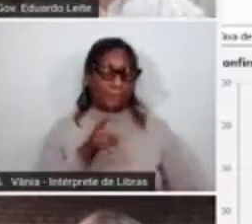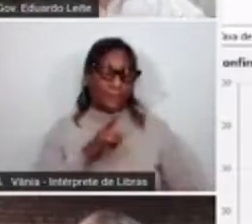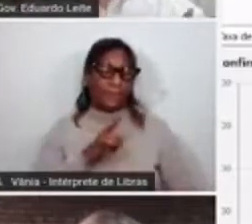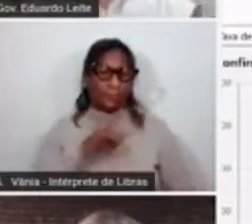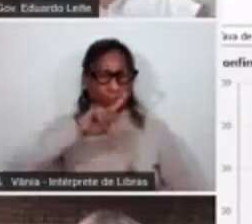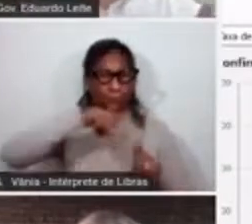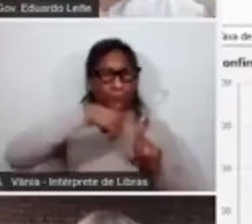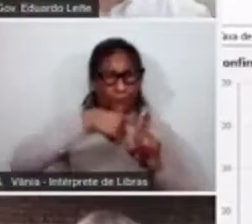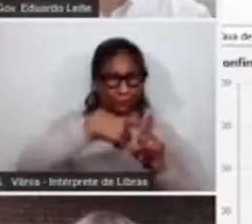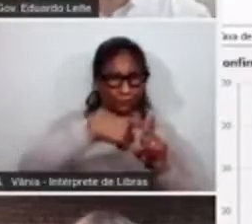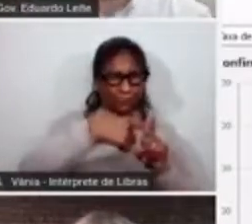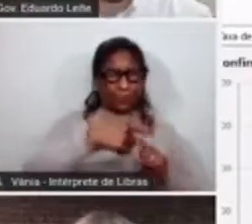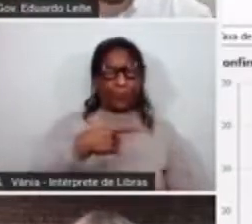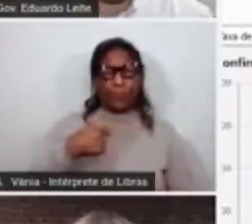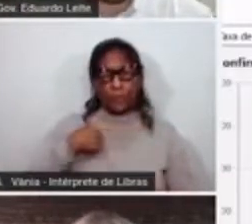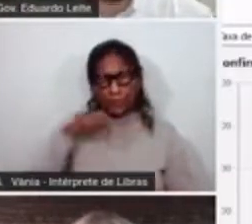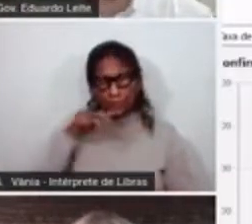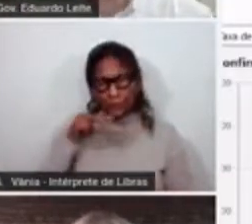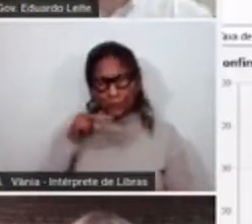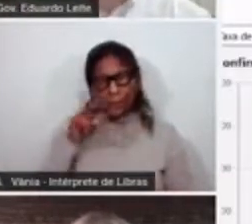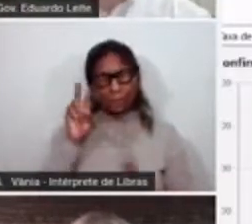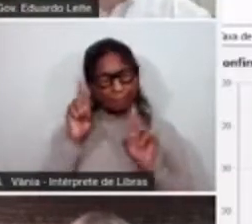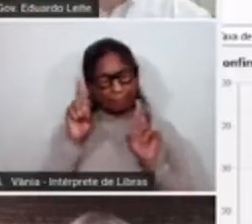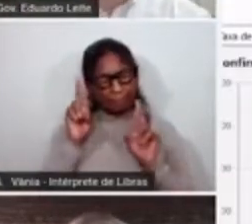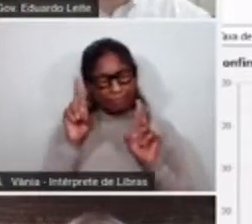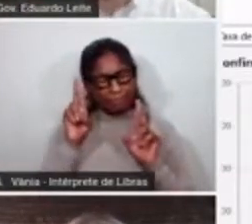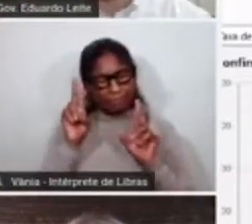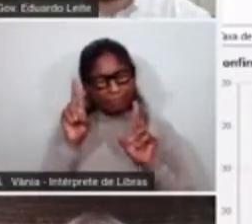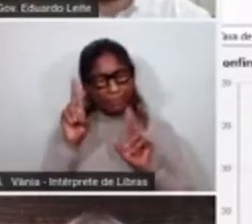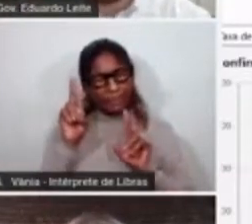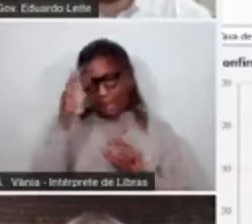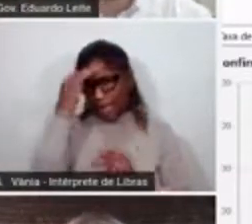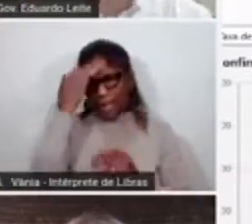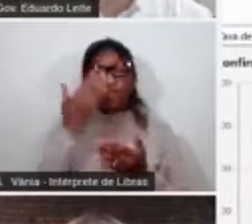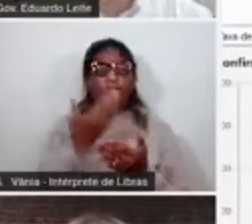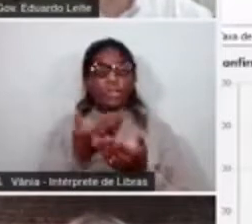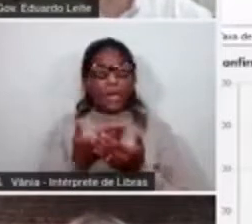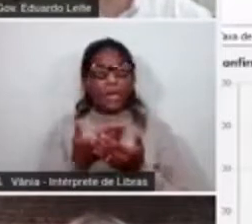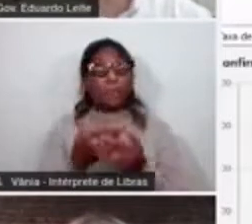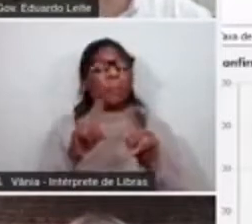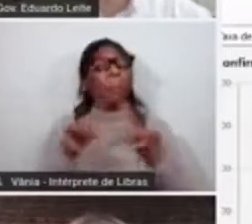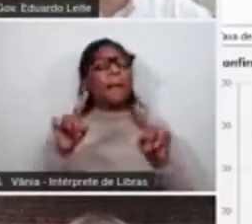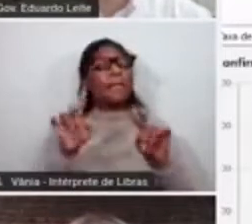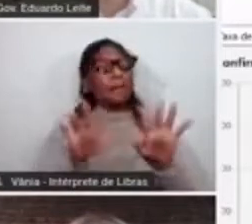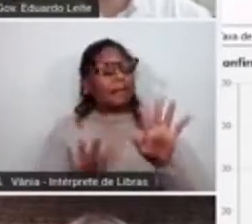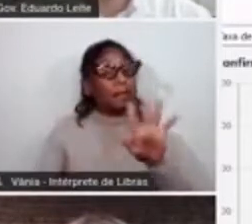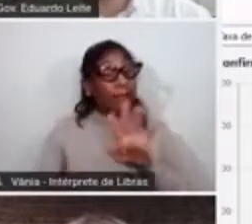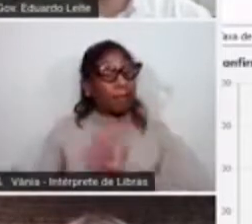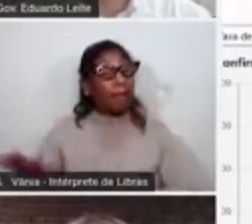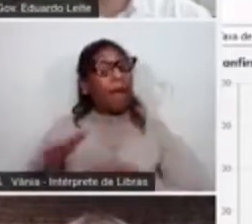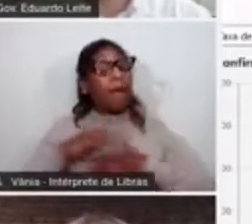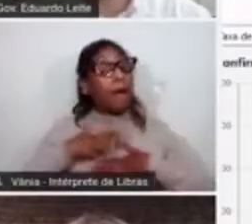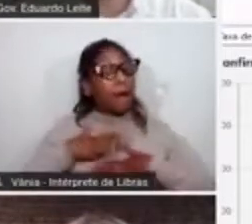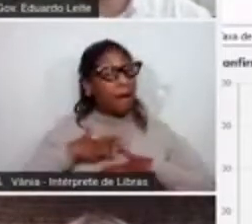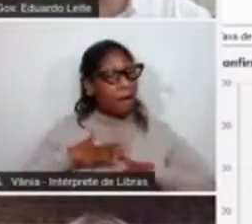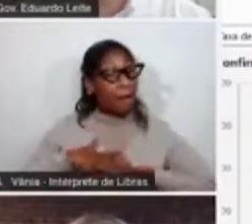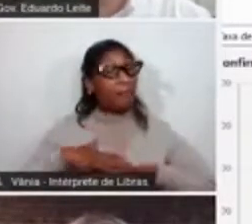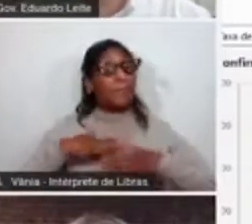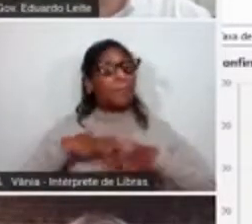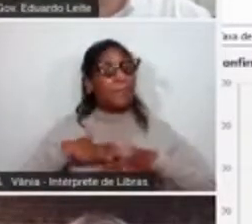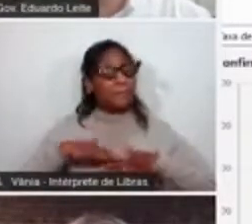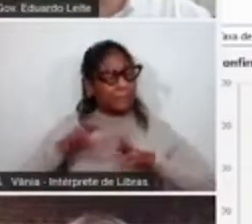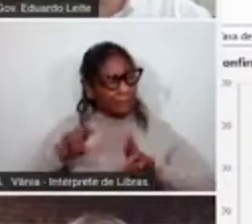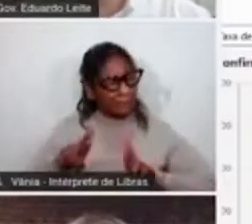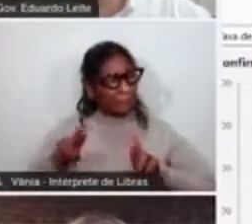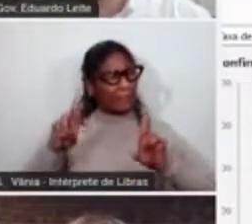nos faz ter essa boa expectativa, que tem que ser vista com cautela, é verdade Mas uma boa expectativa